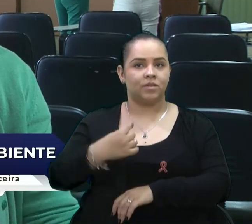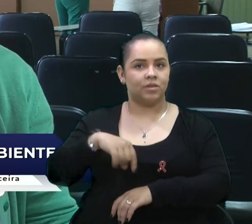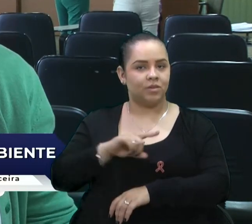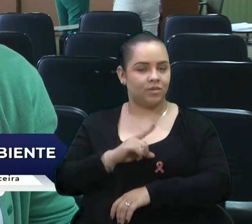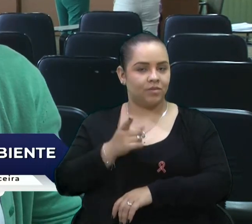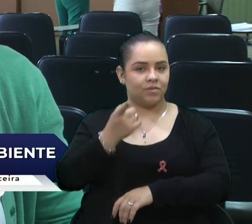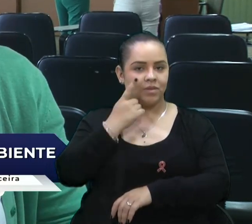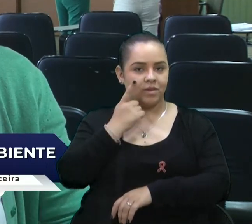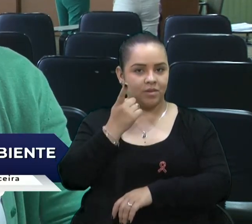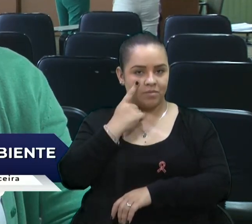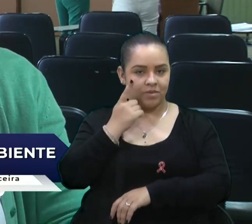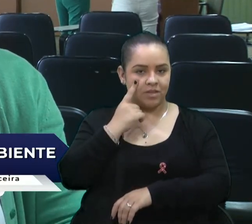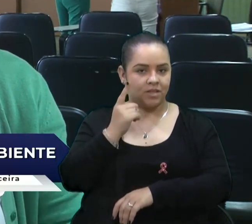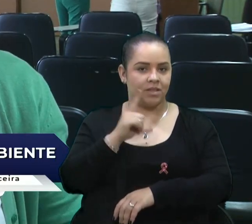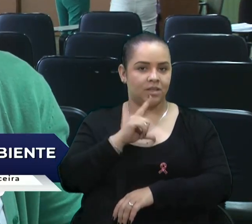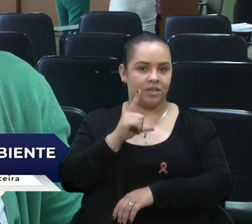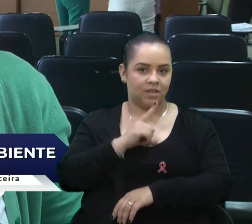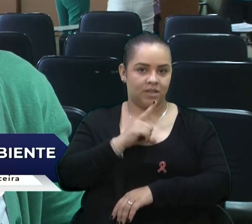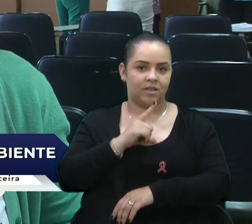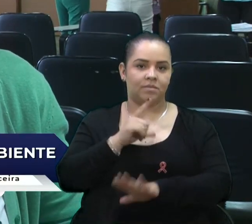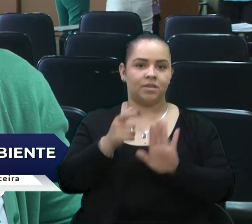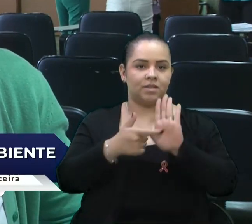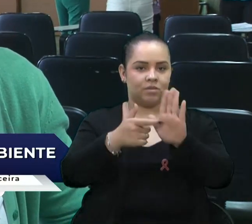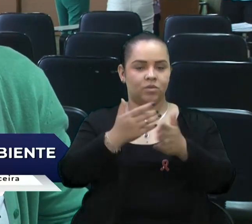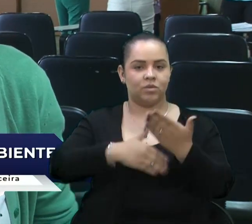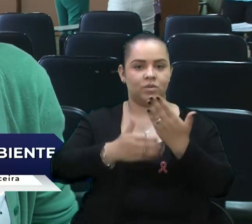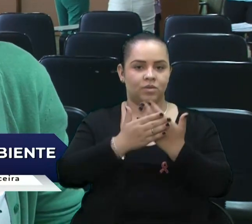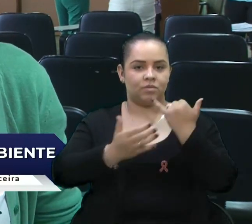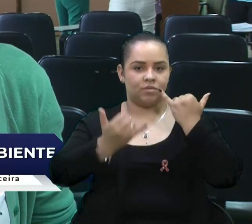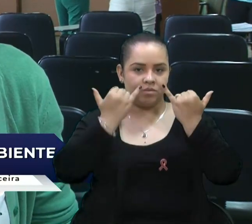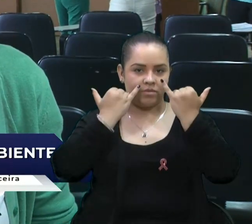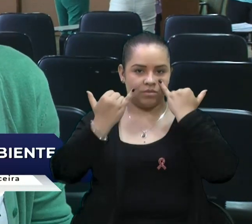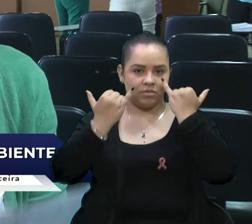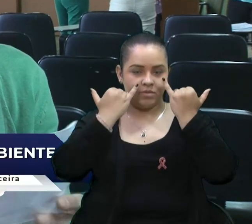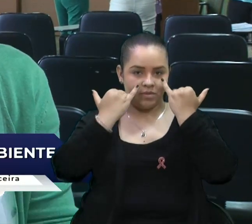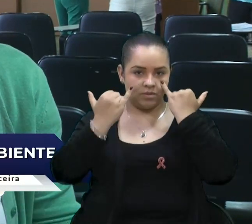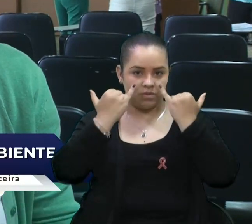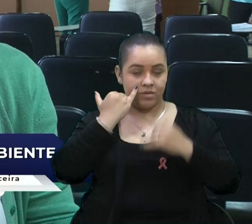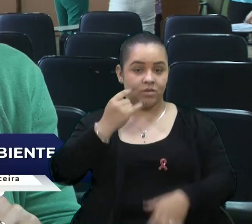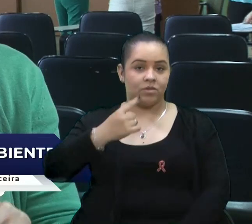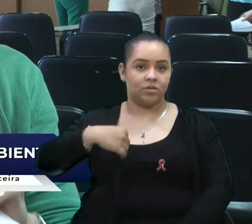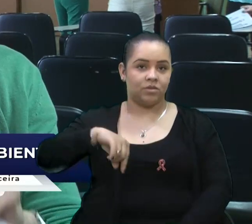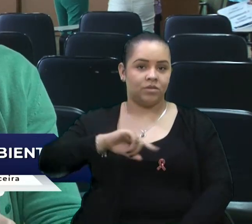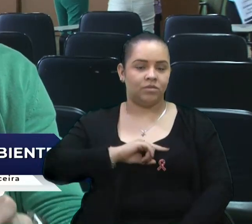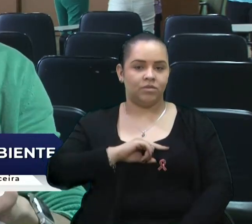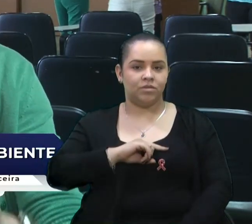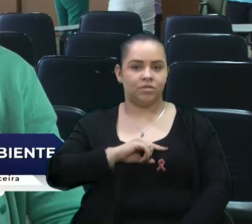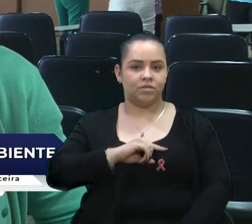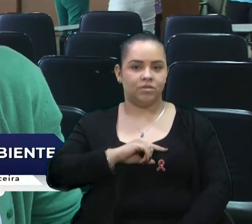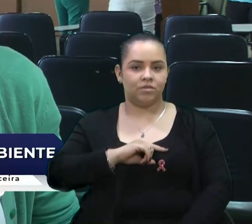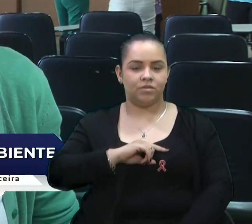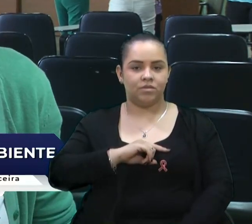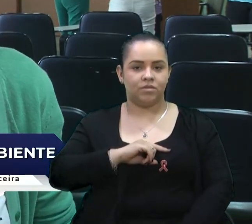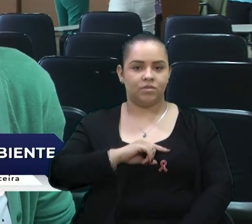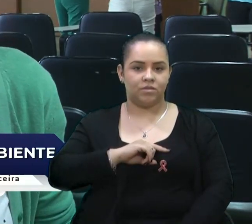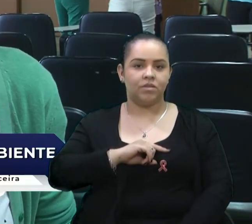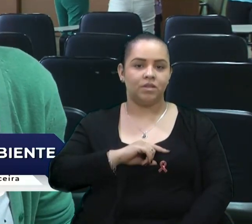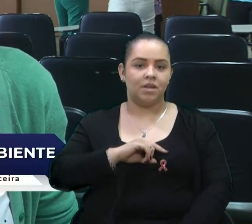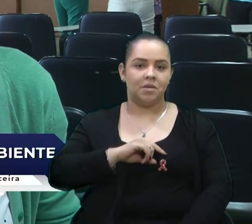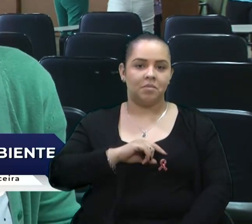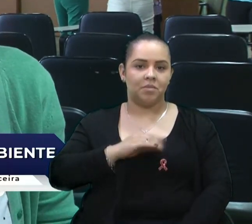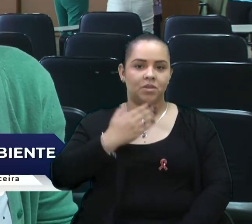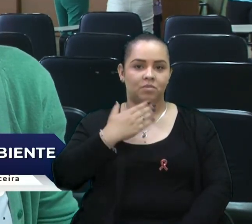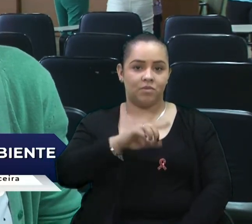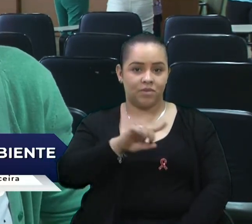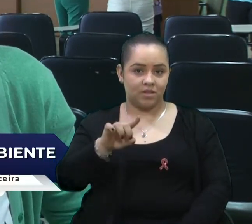verificar então a apresentação de todos esses dados e a gente pede para que você aguarde para que a gente